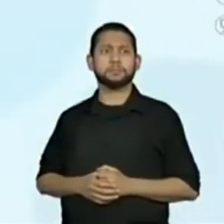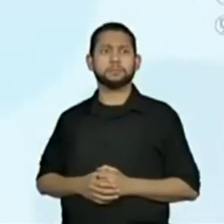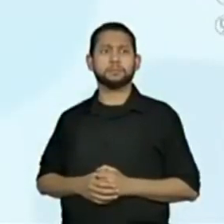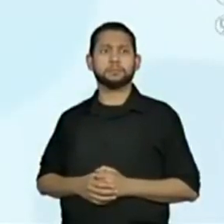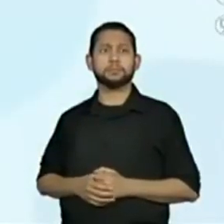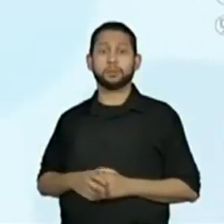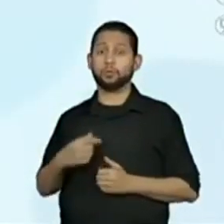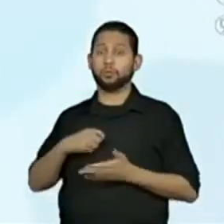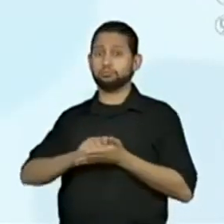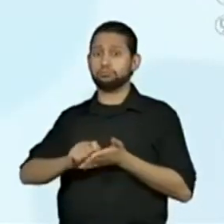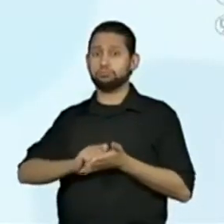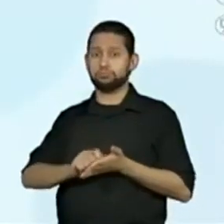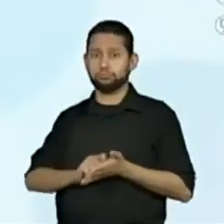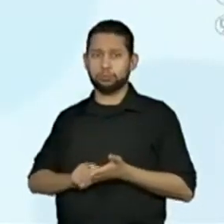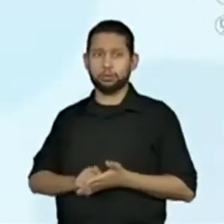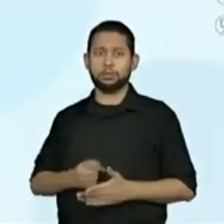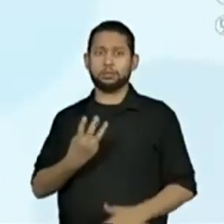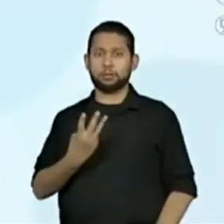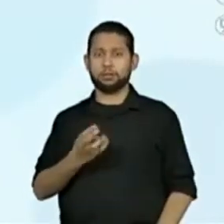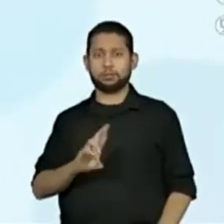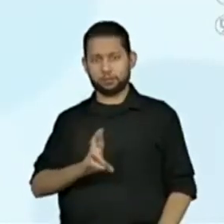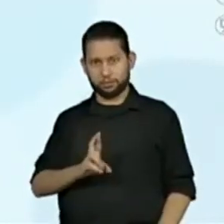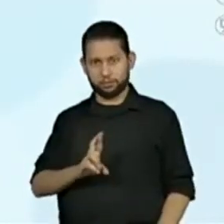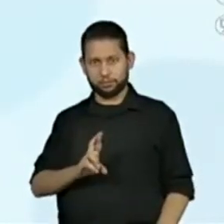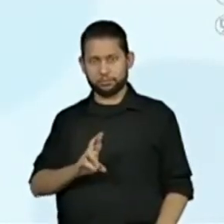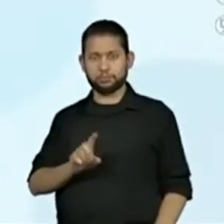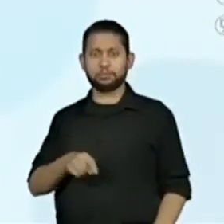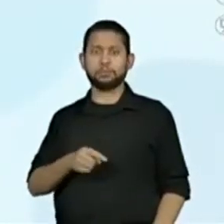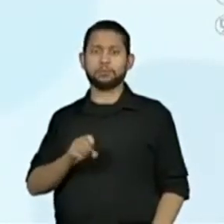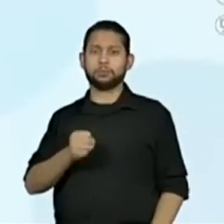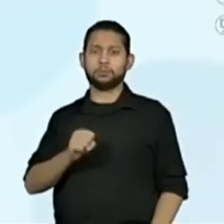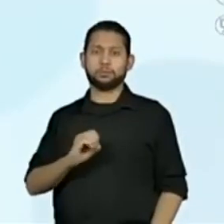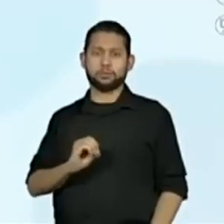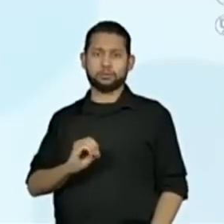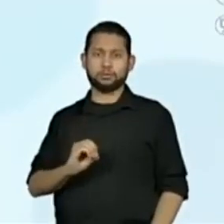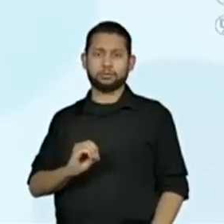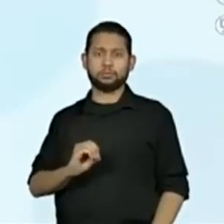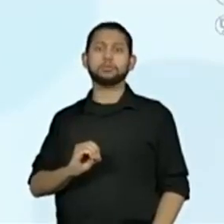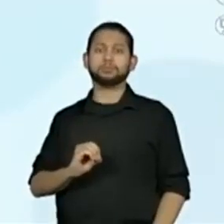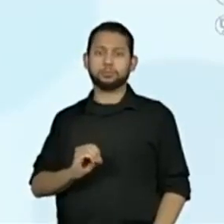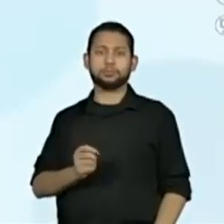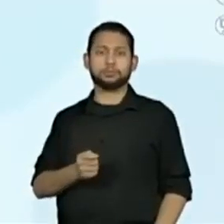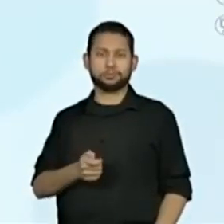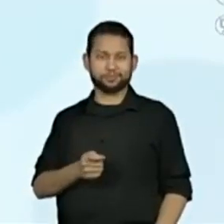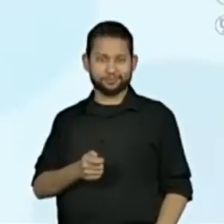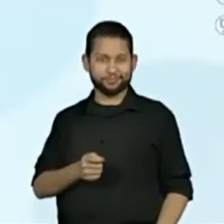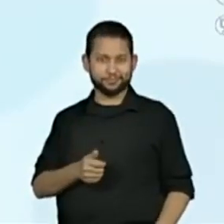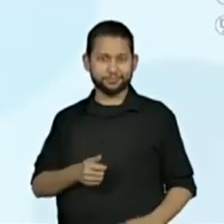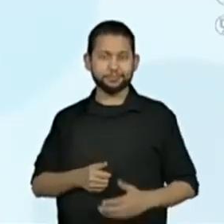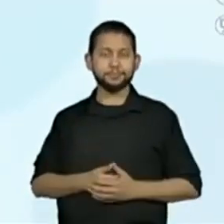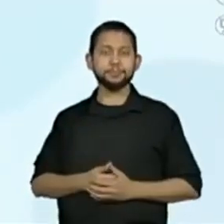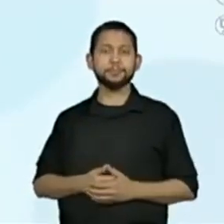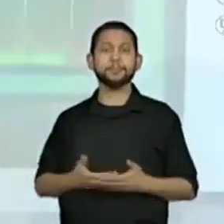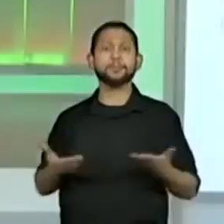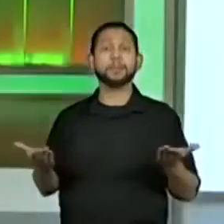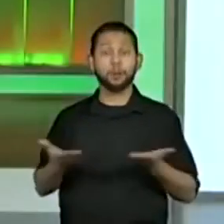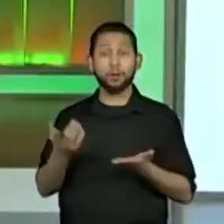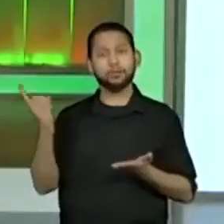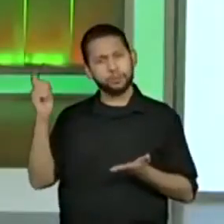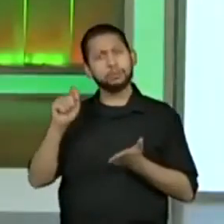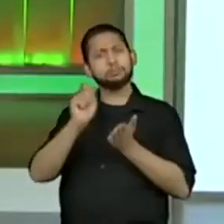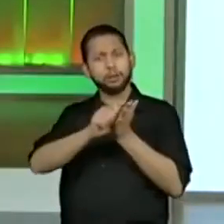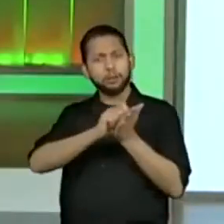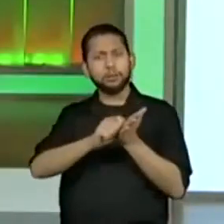Vou anotar. R$,80. Galerinha do quarto ano, vamos lá. Anotem esses